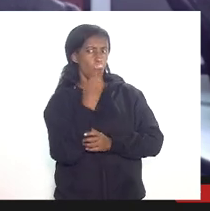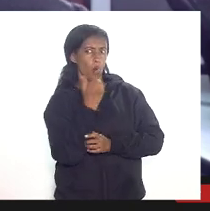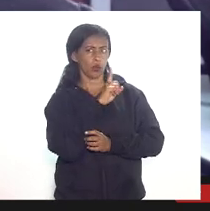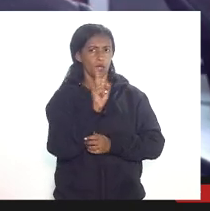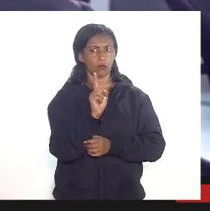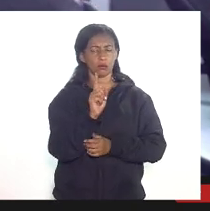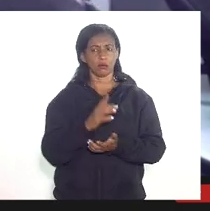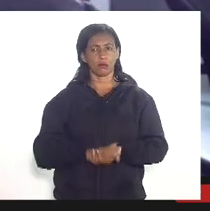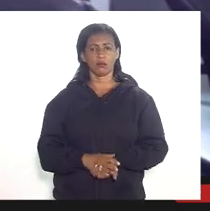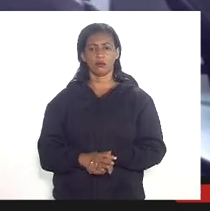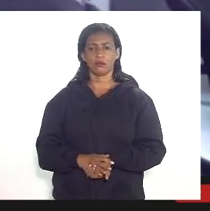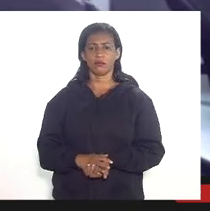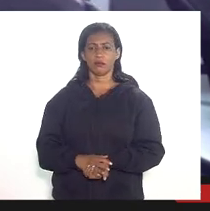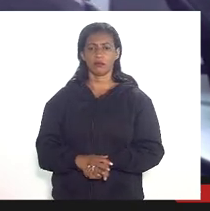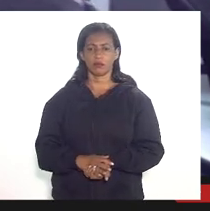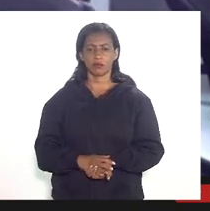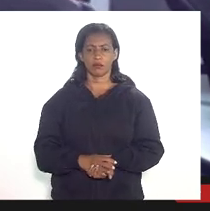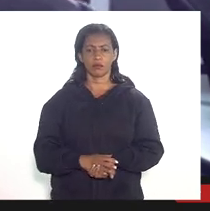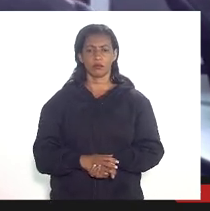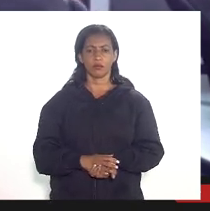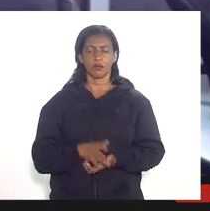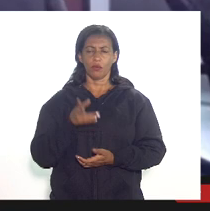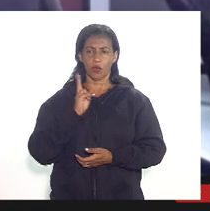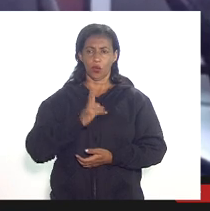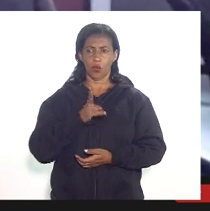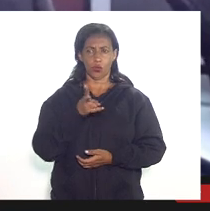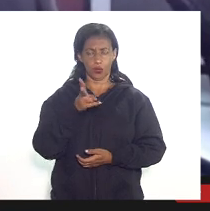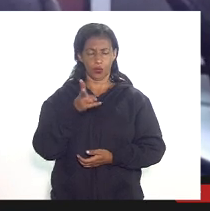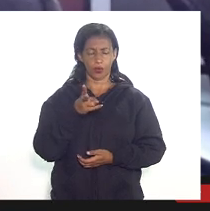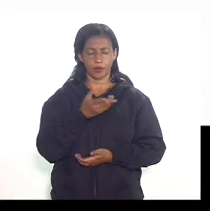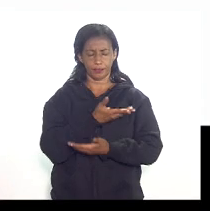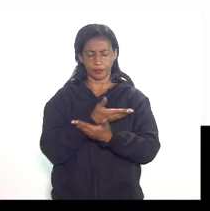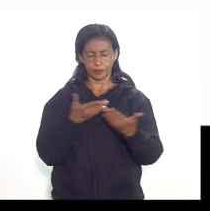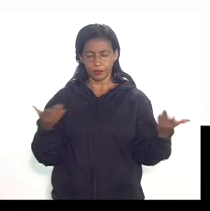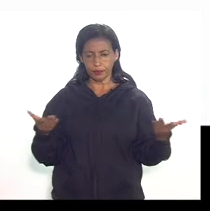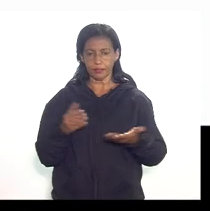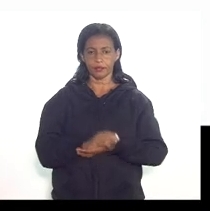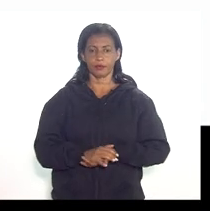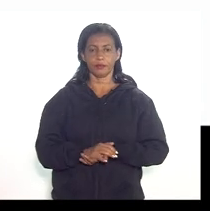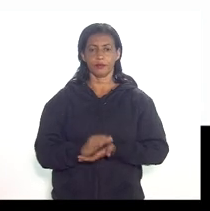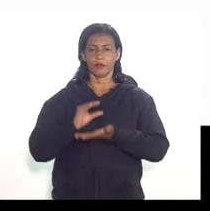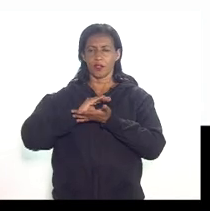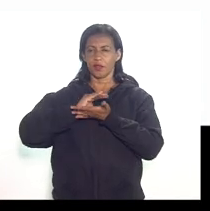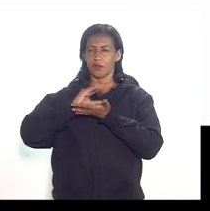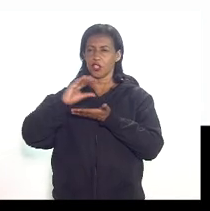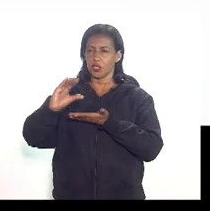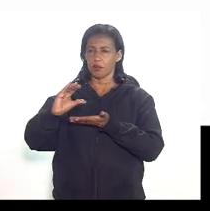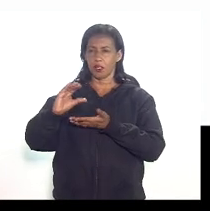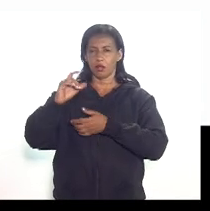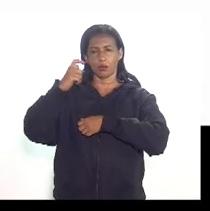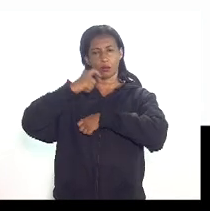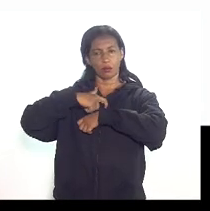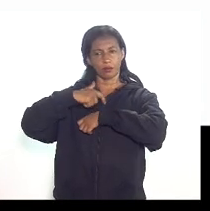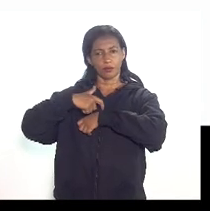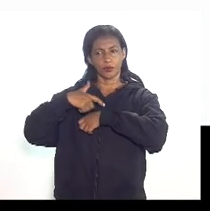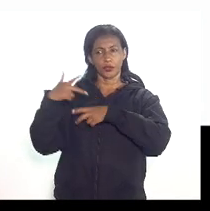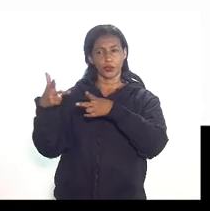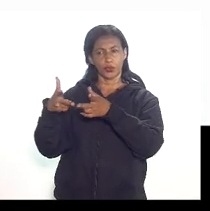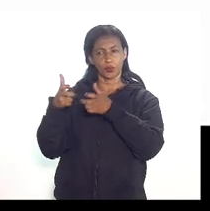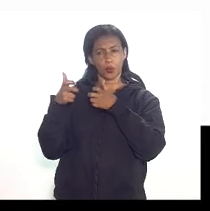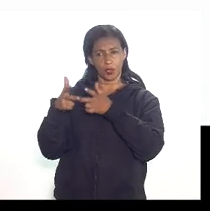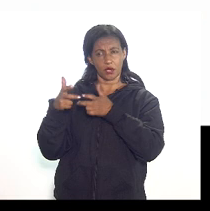é continuando senhores investimentos na fase de exploração é